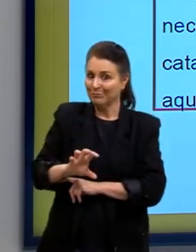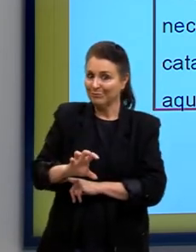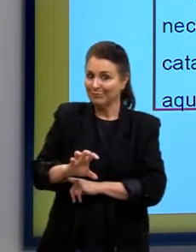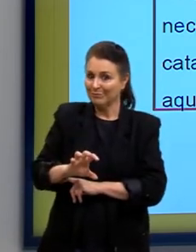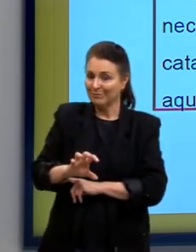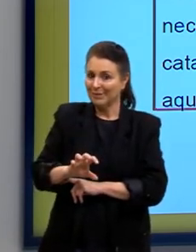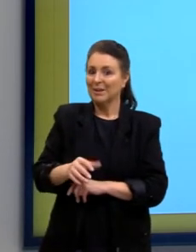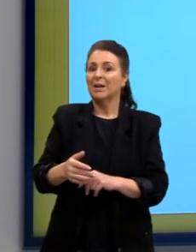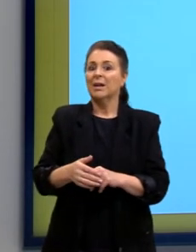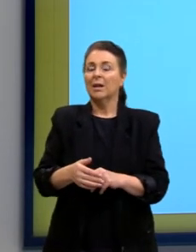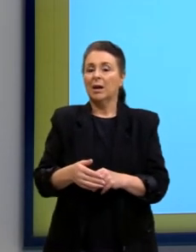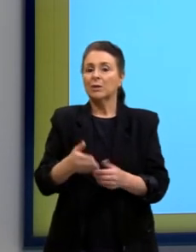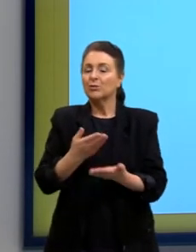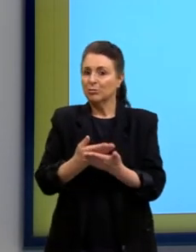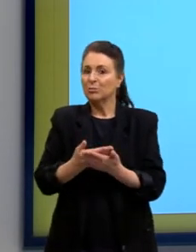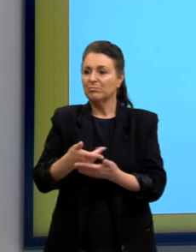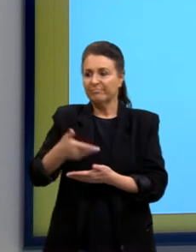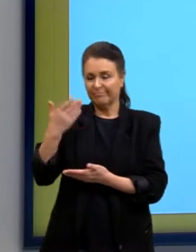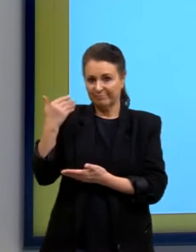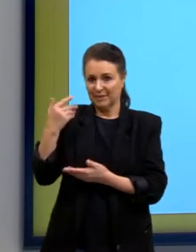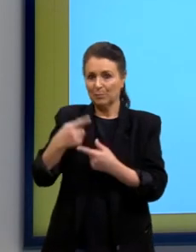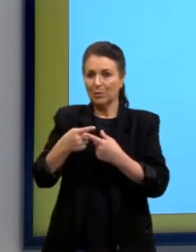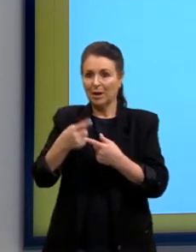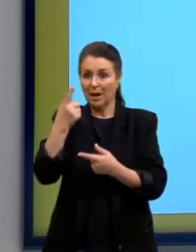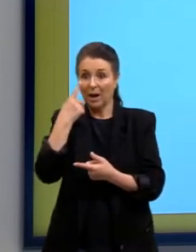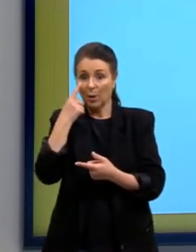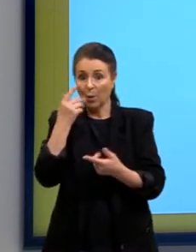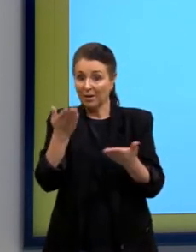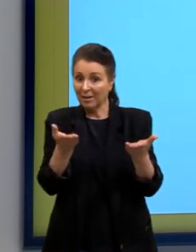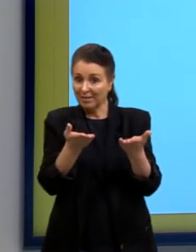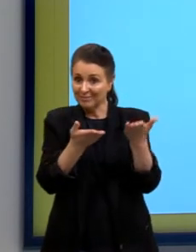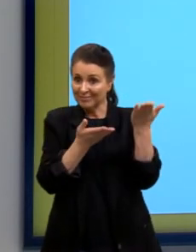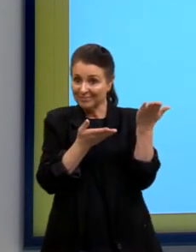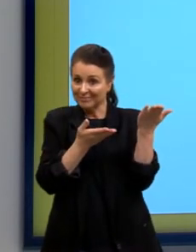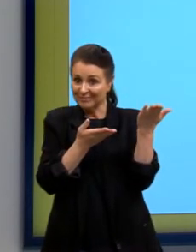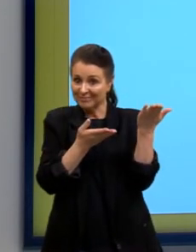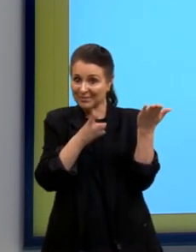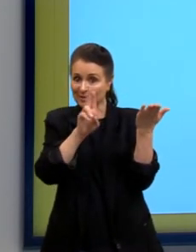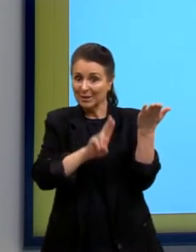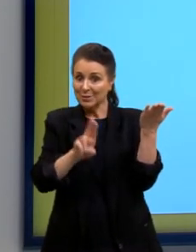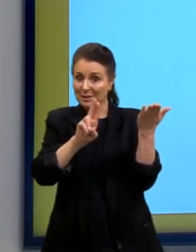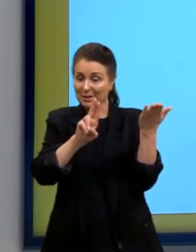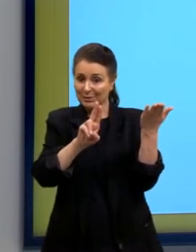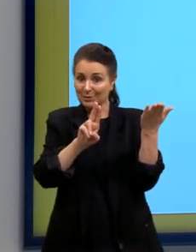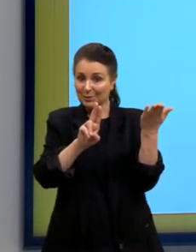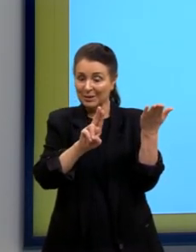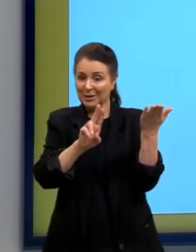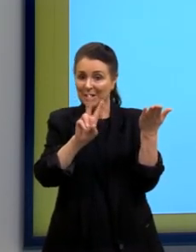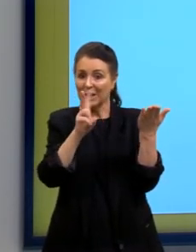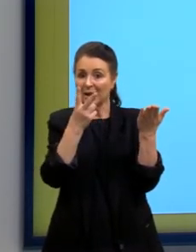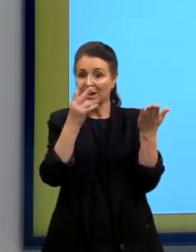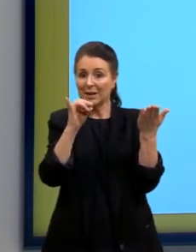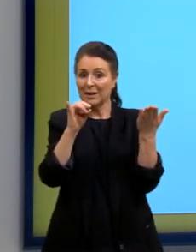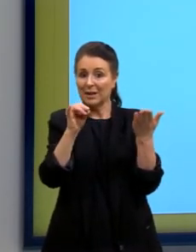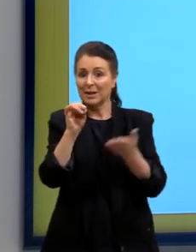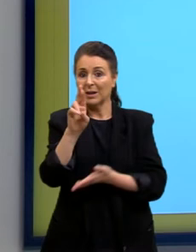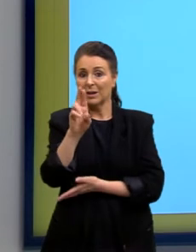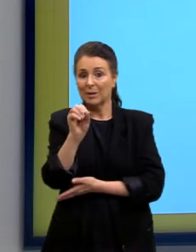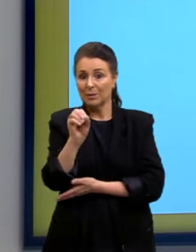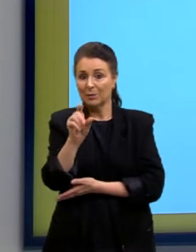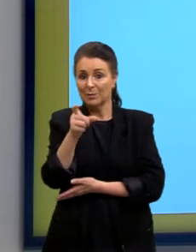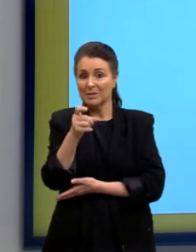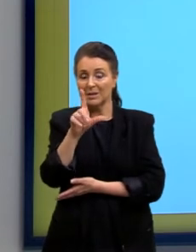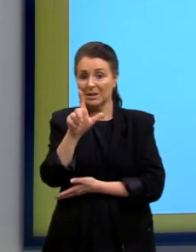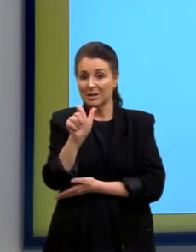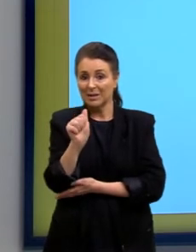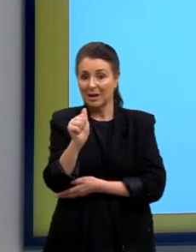anteriormente porque nesse slide a gente vê que a água se forma utilizando a hidroxila do ácido orgânico mas o